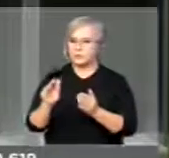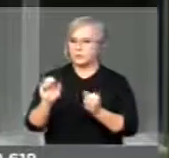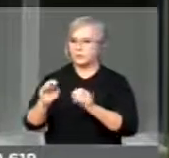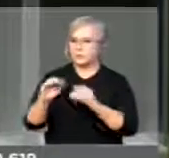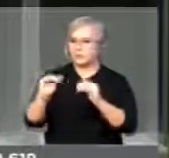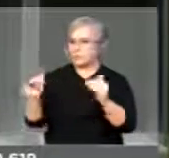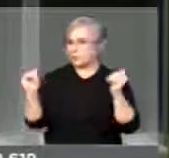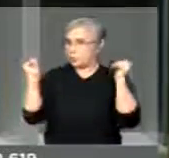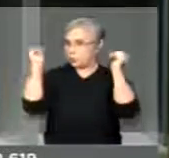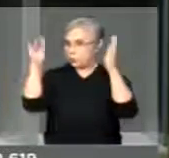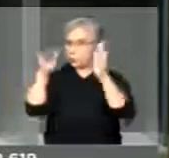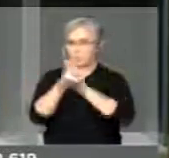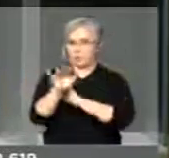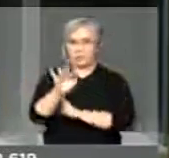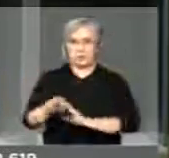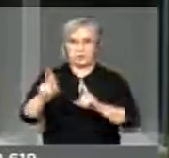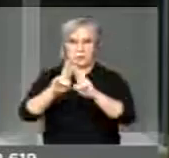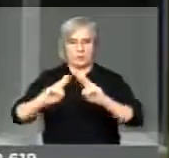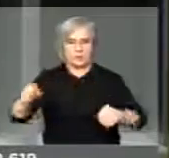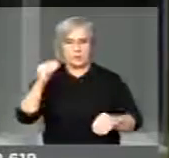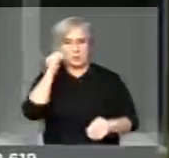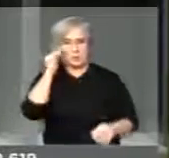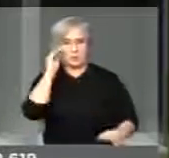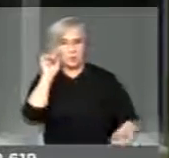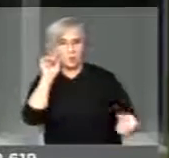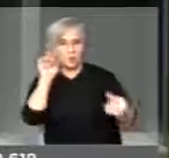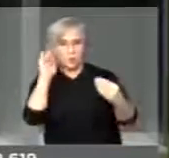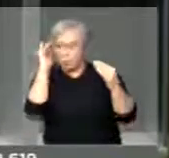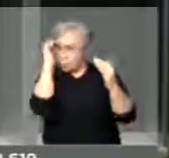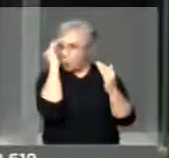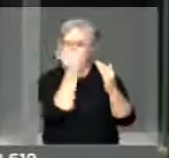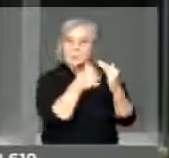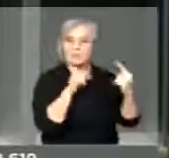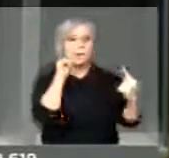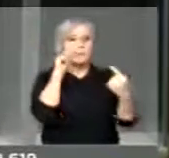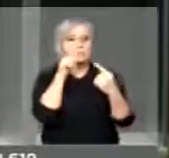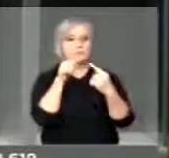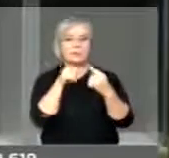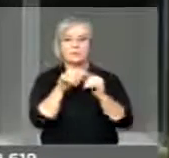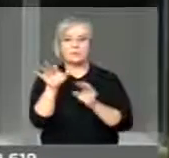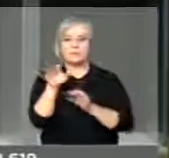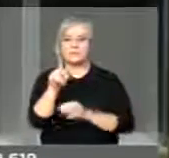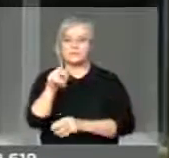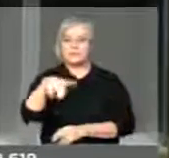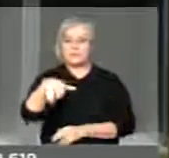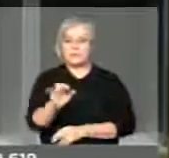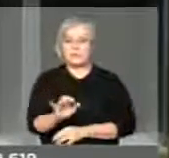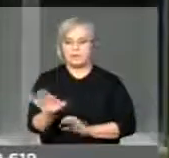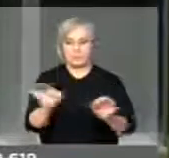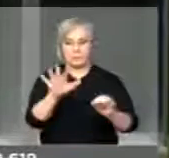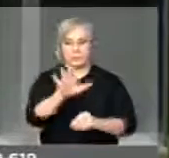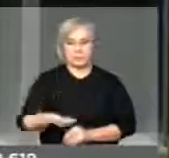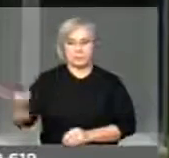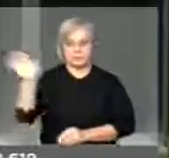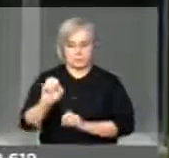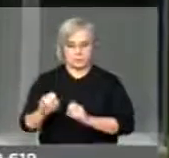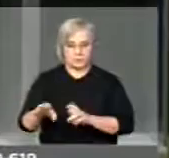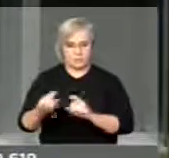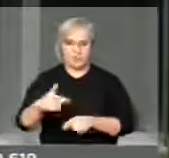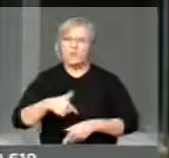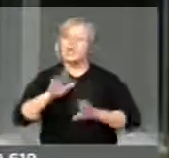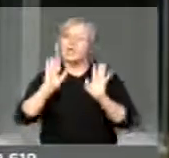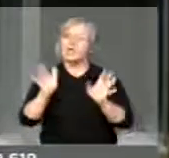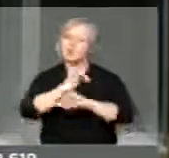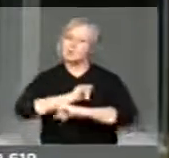com o propósito de cumprir as metas do Plano Nacional de Educação. Eu já chamei